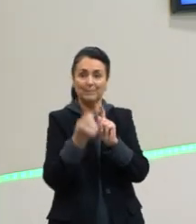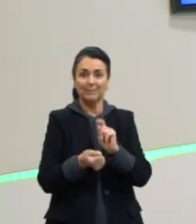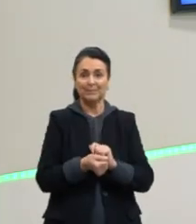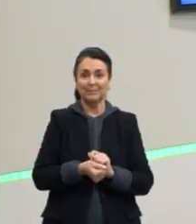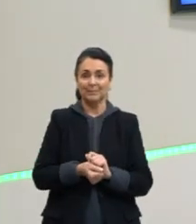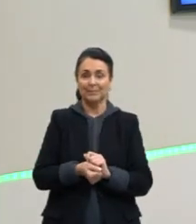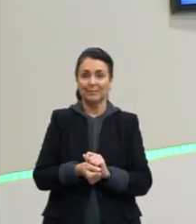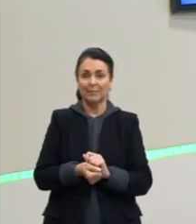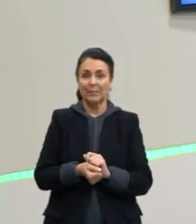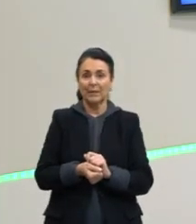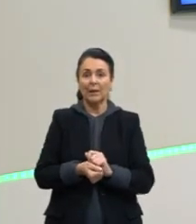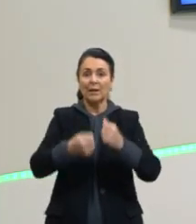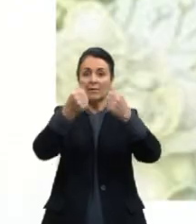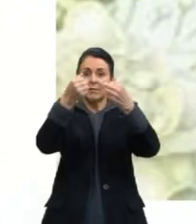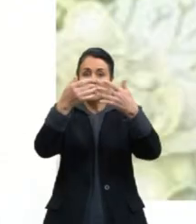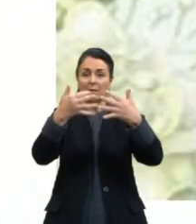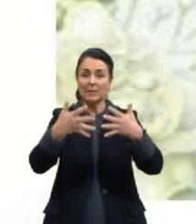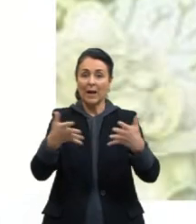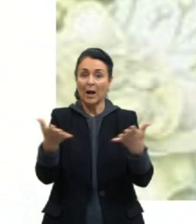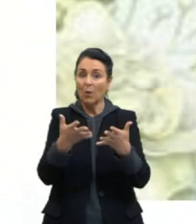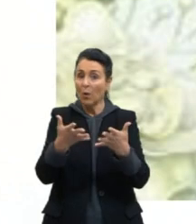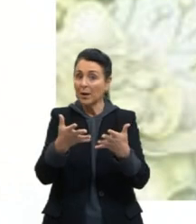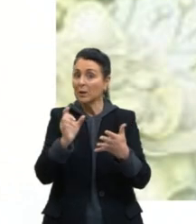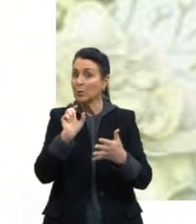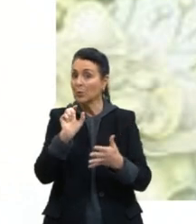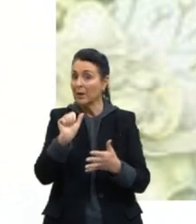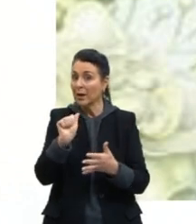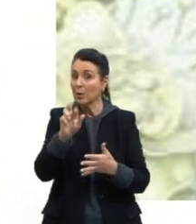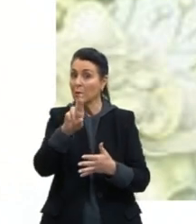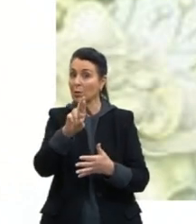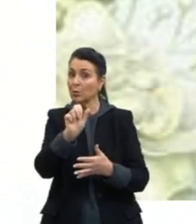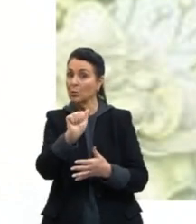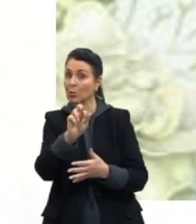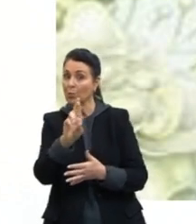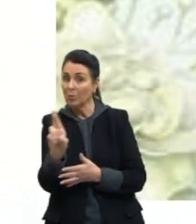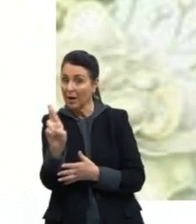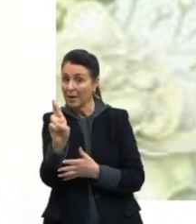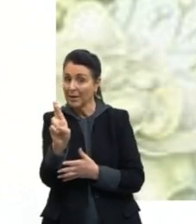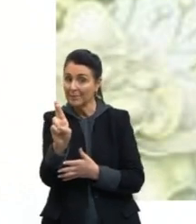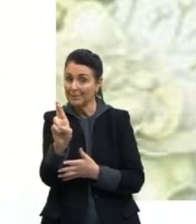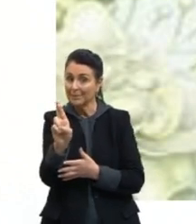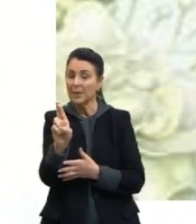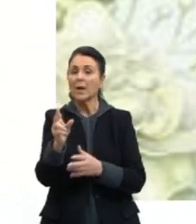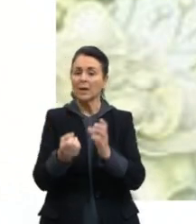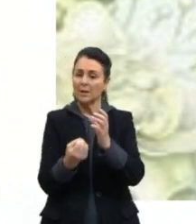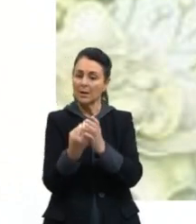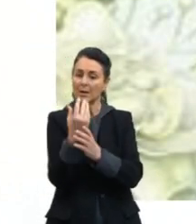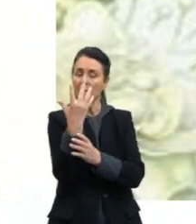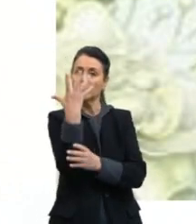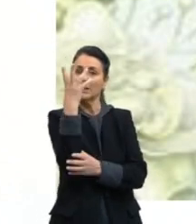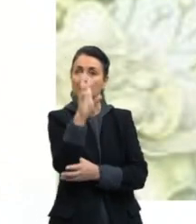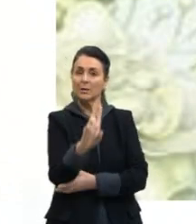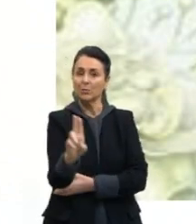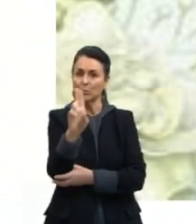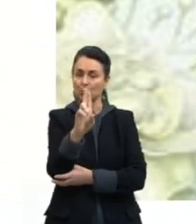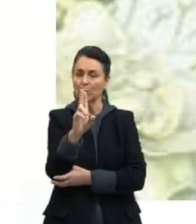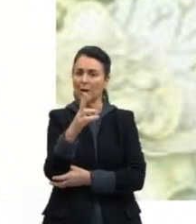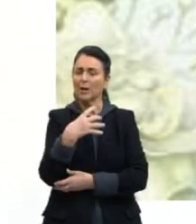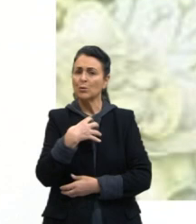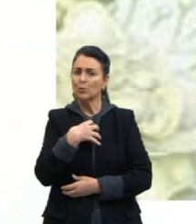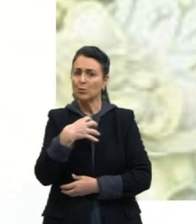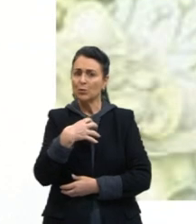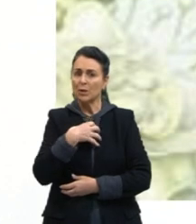Vamos falar um pouquinho da respiração das plantas. A respiração das plantas é de forma